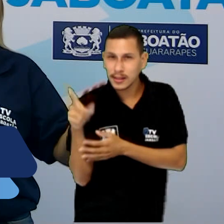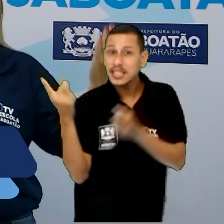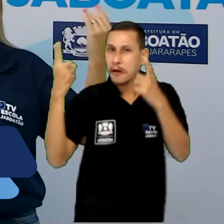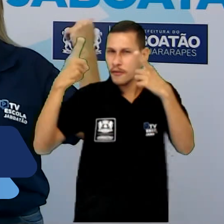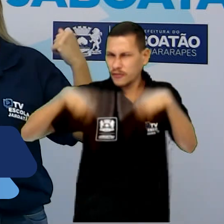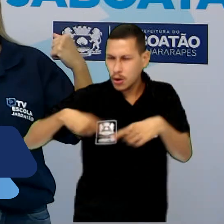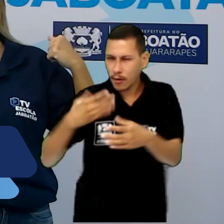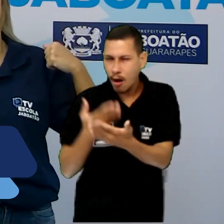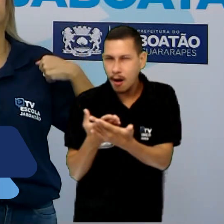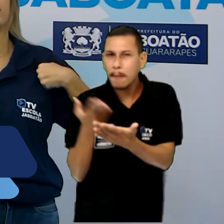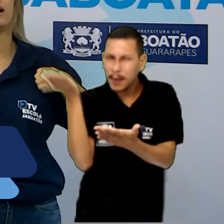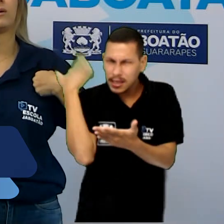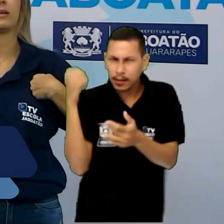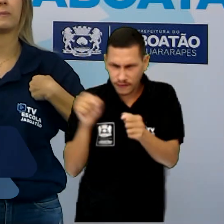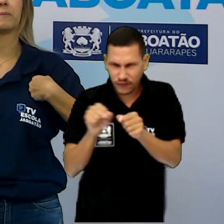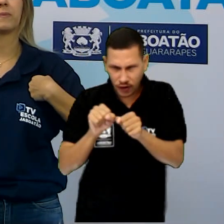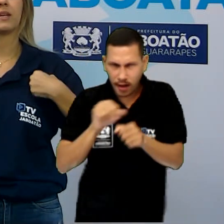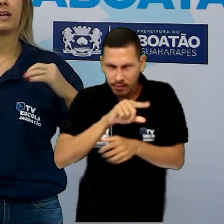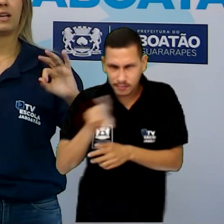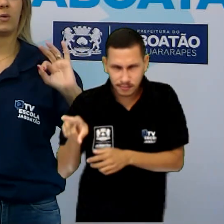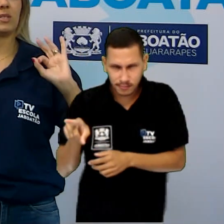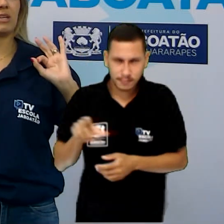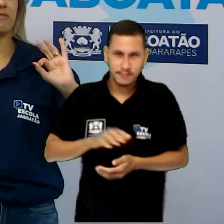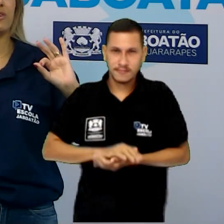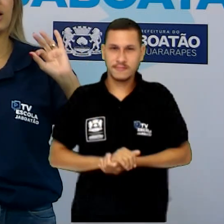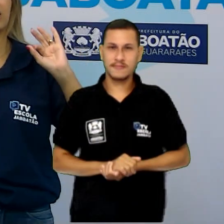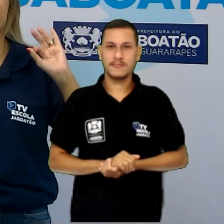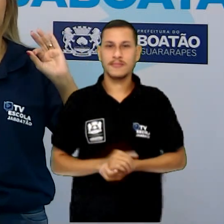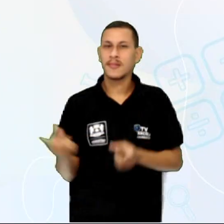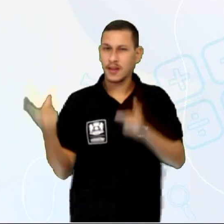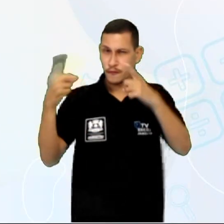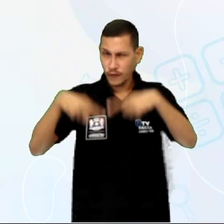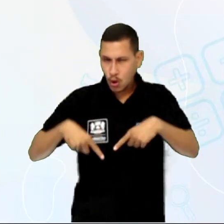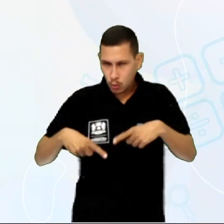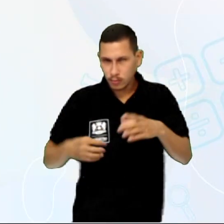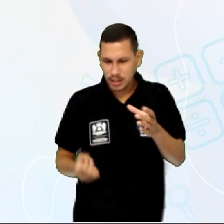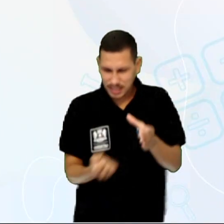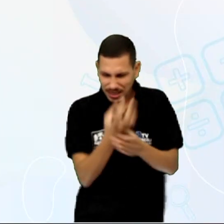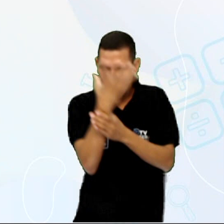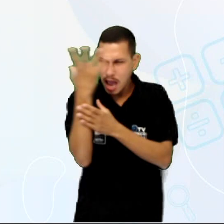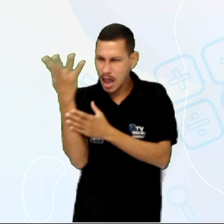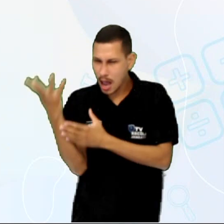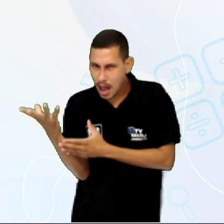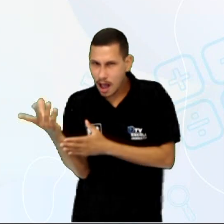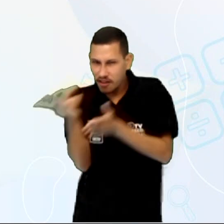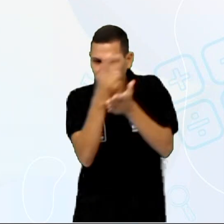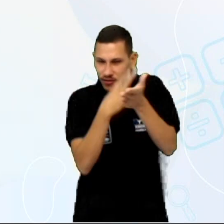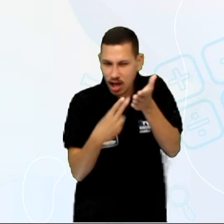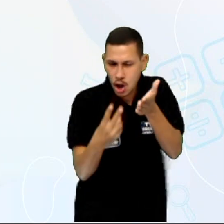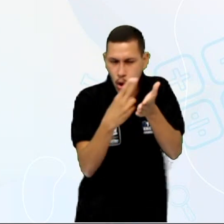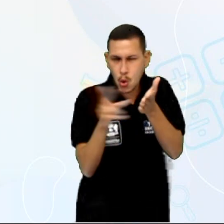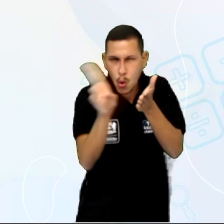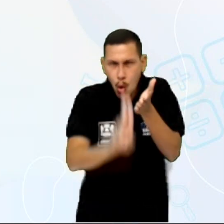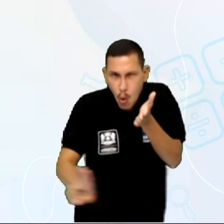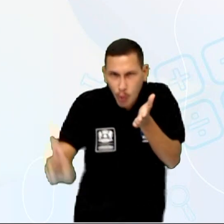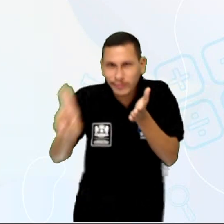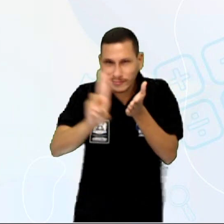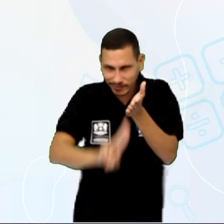desafio da nossa última aula. O desafio era criar um padrão utilizando essas figuras geométricas.